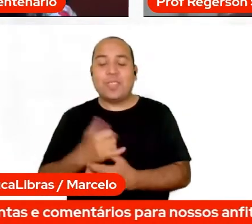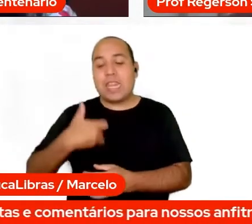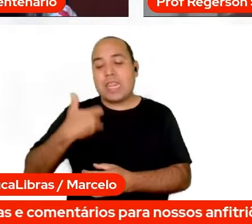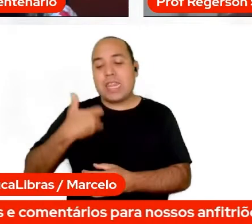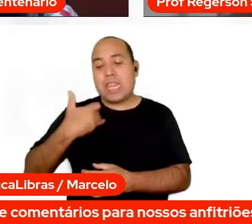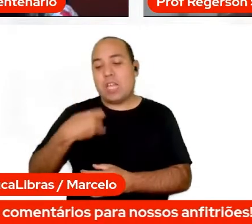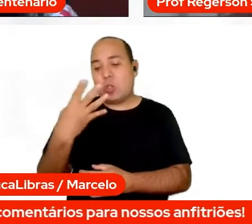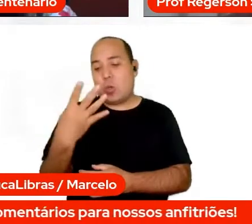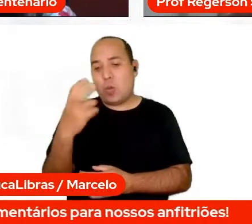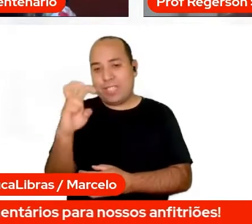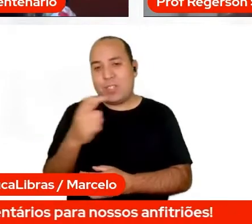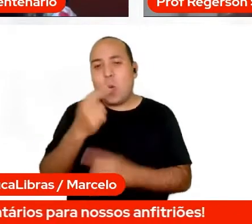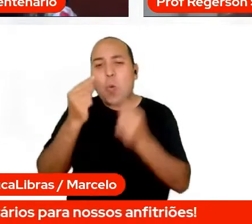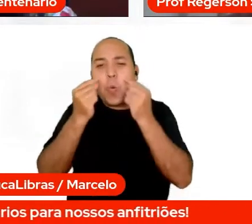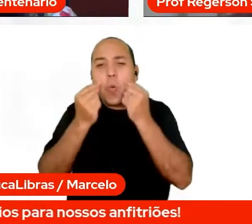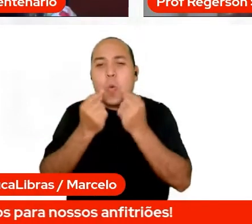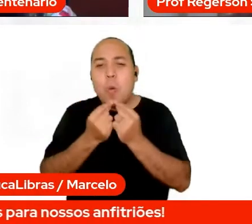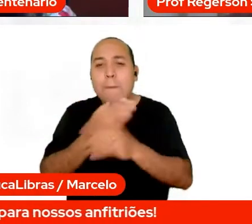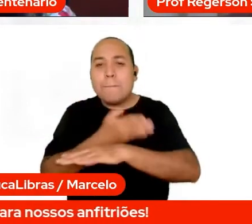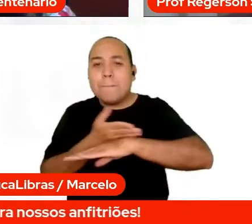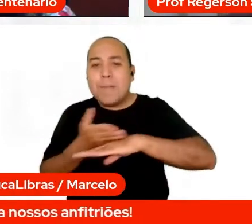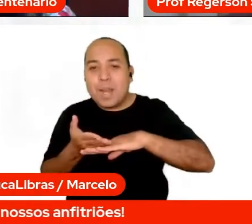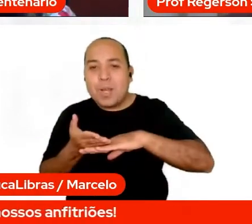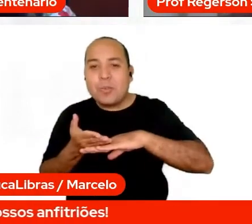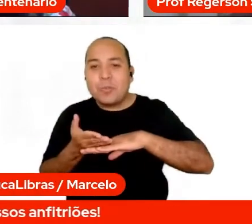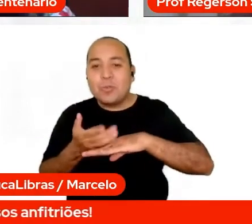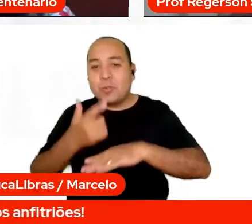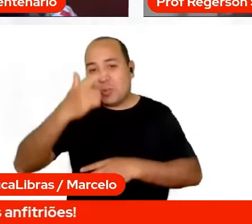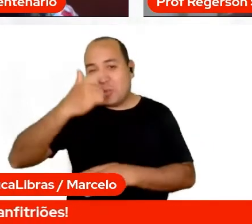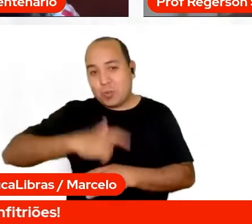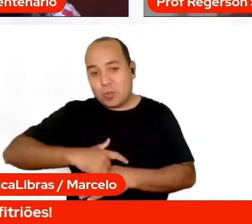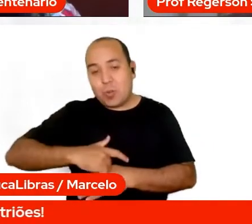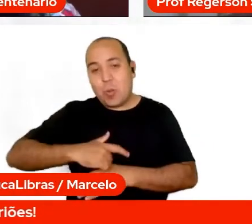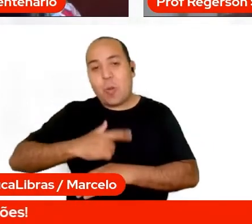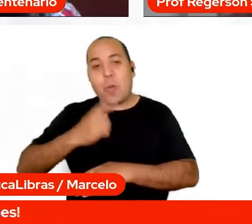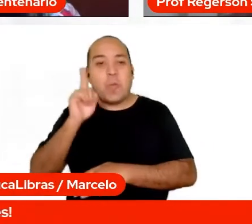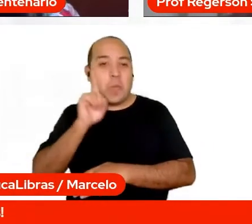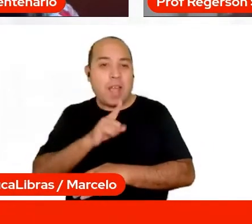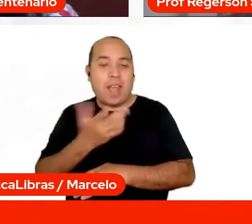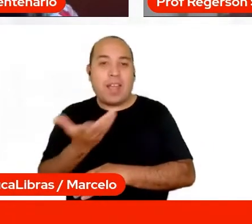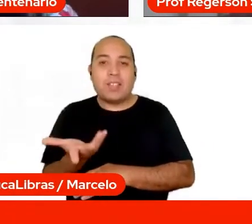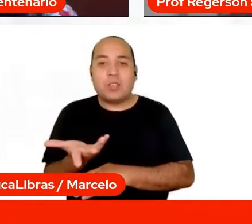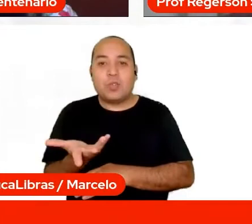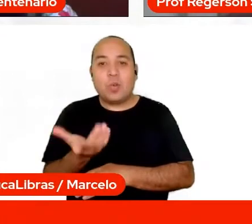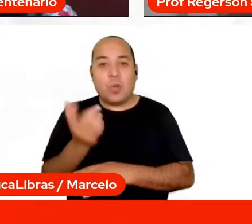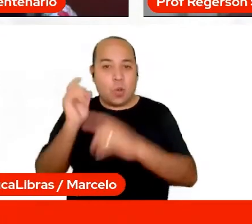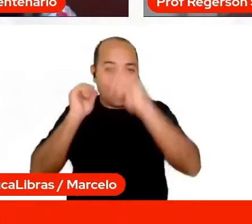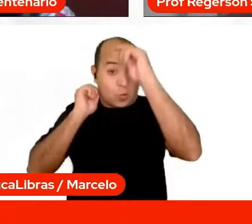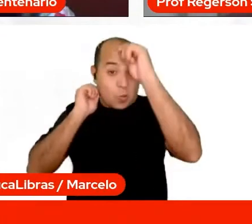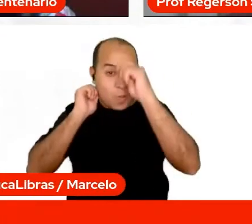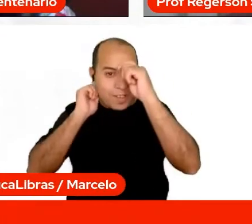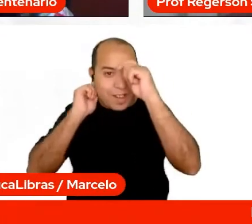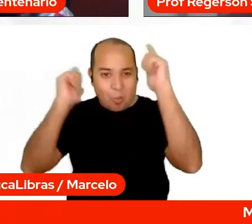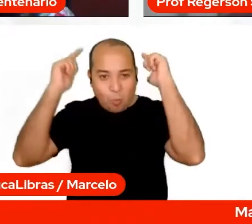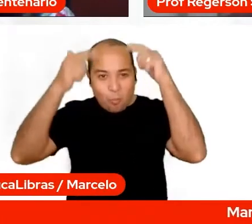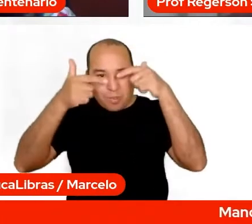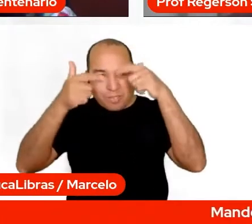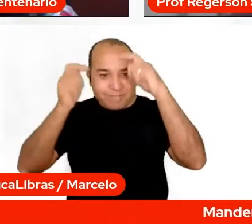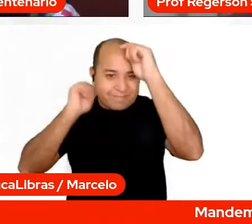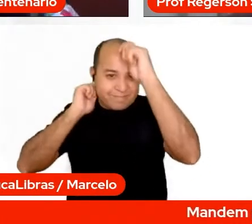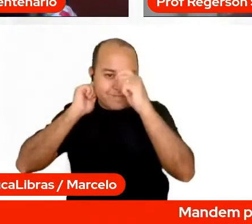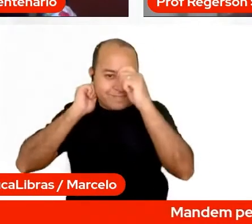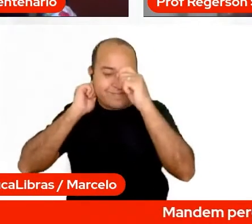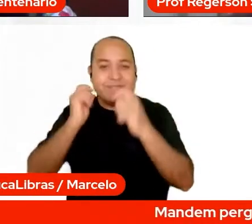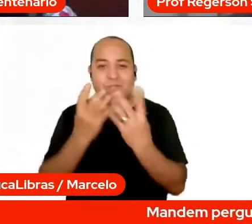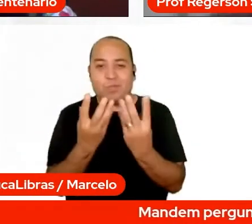cavanhaque branco, sou um pardo, uso boné porque sou careca, uso